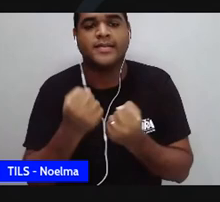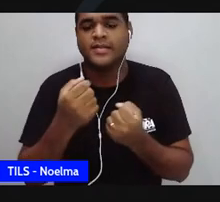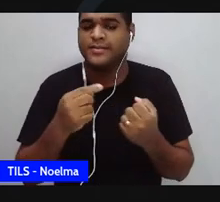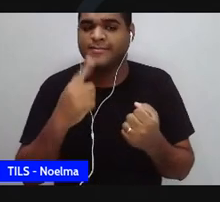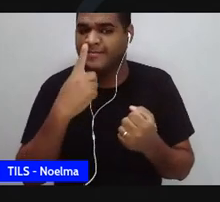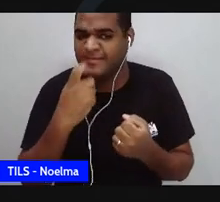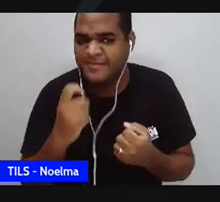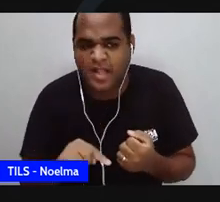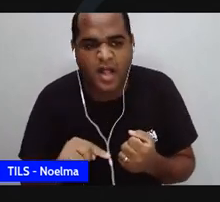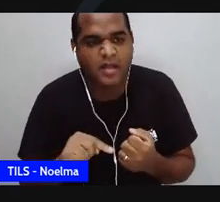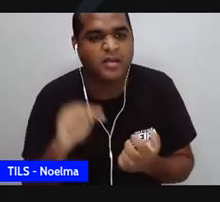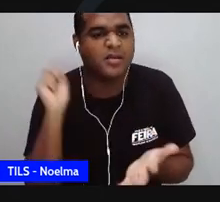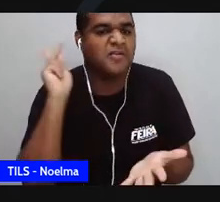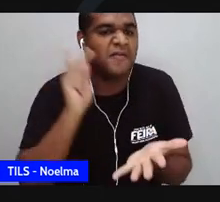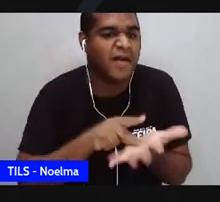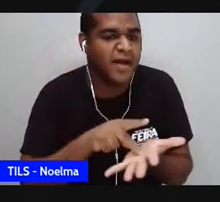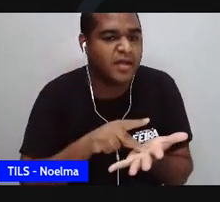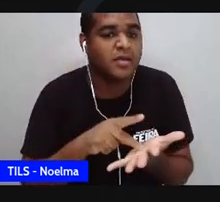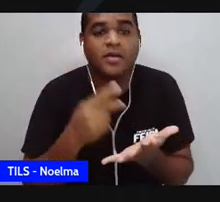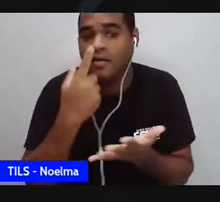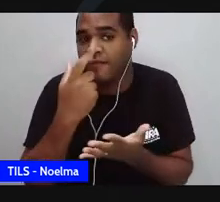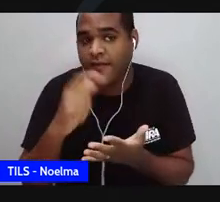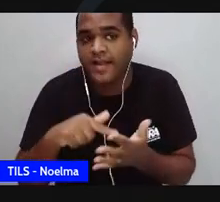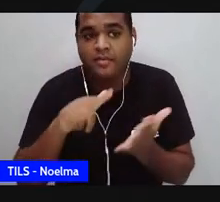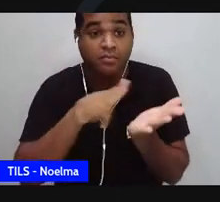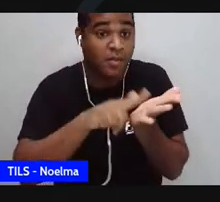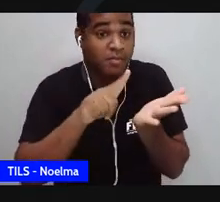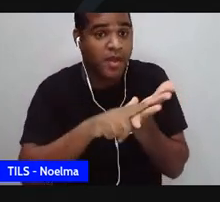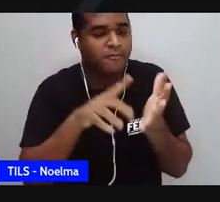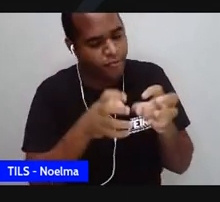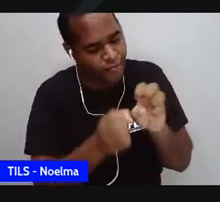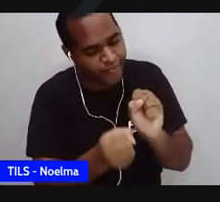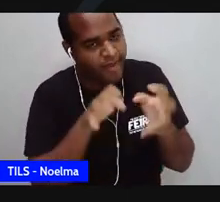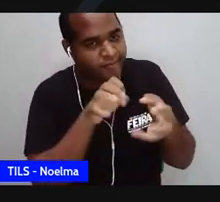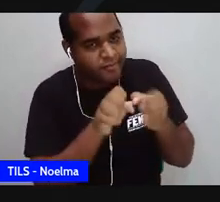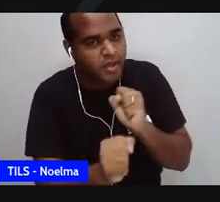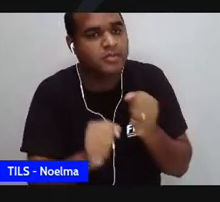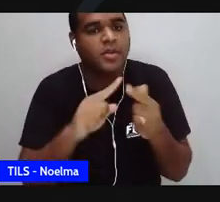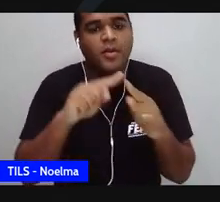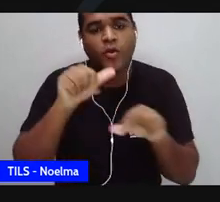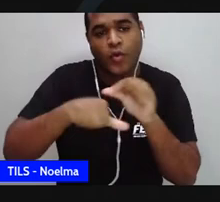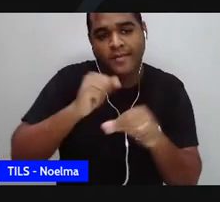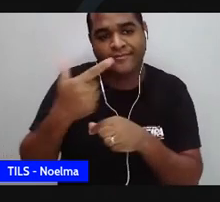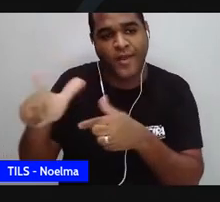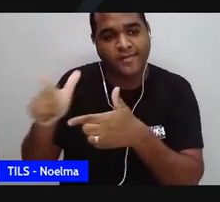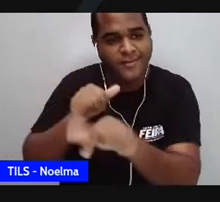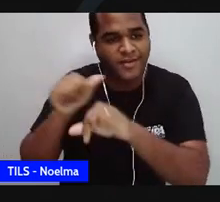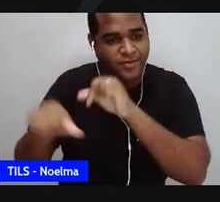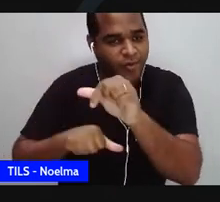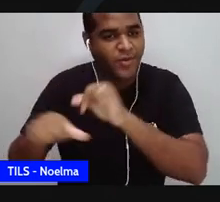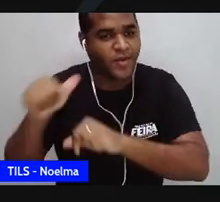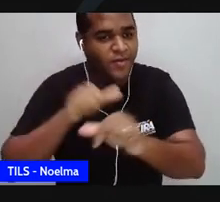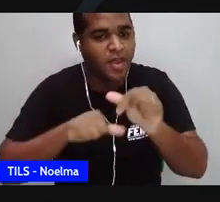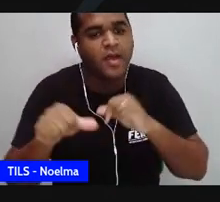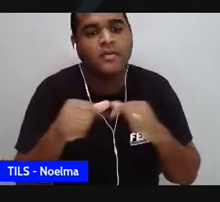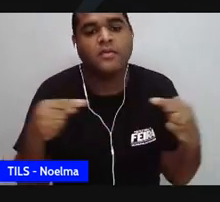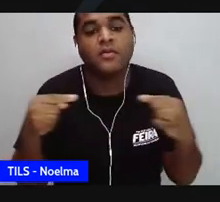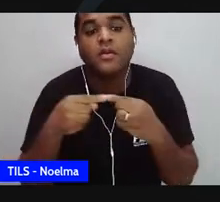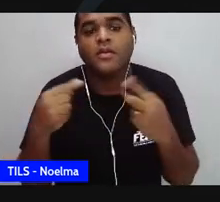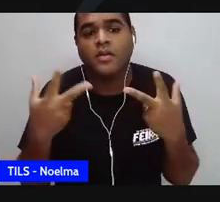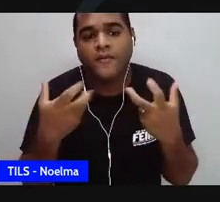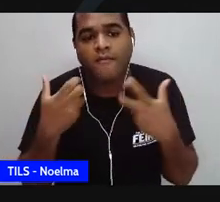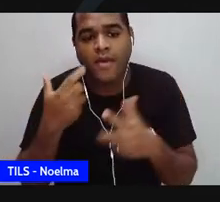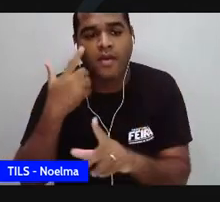lixo, que a gente chamaria, mas de papéis para reciclar, de material para reciclar. E quando ela